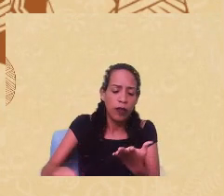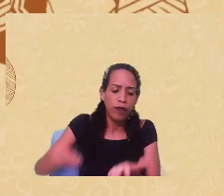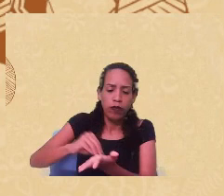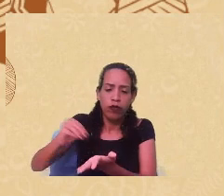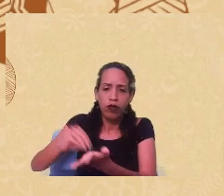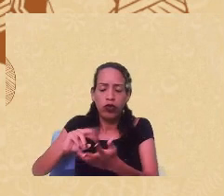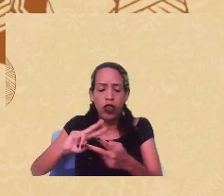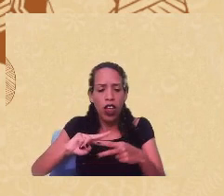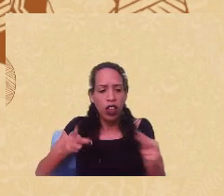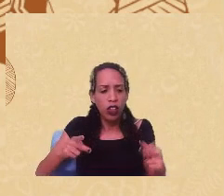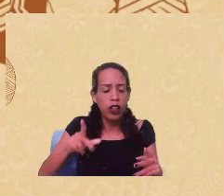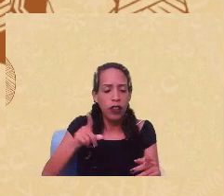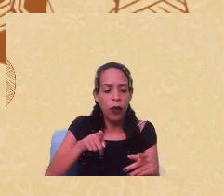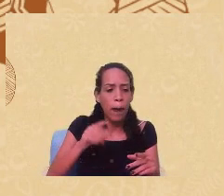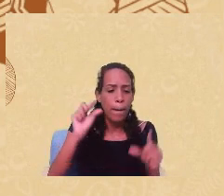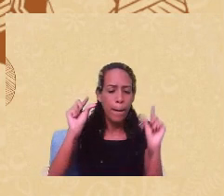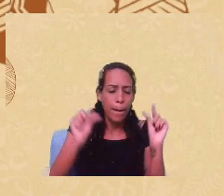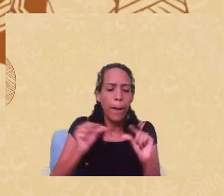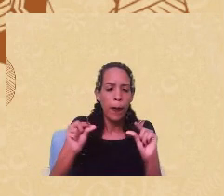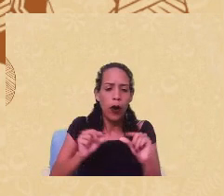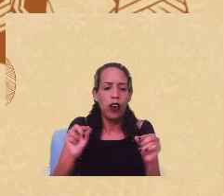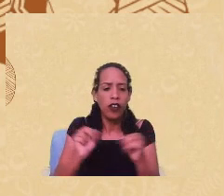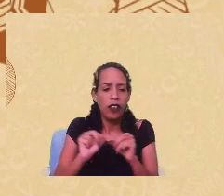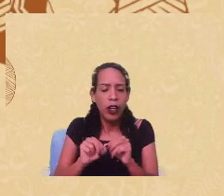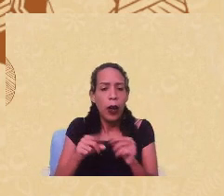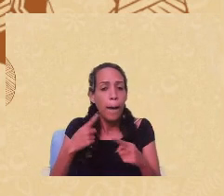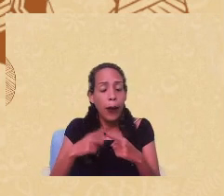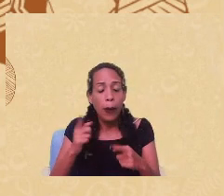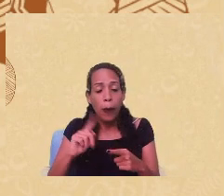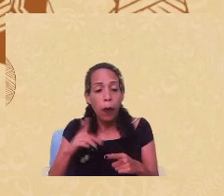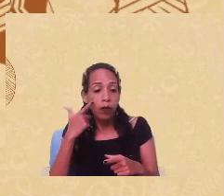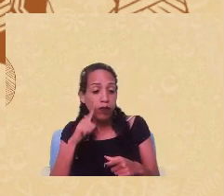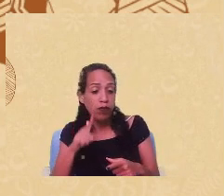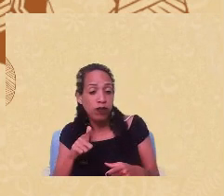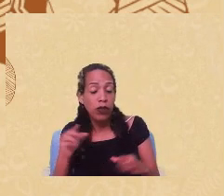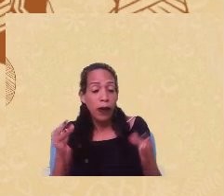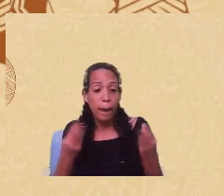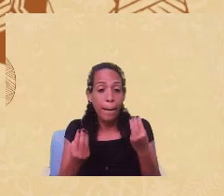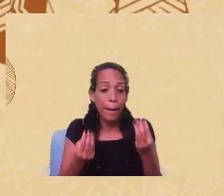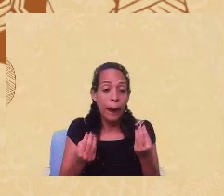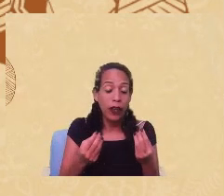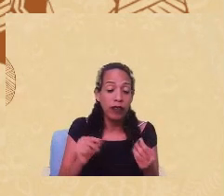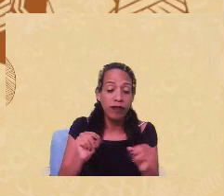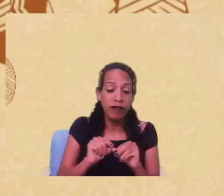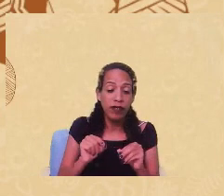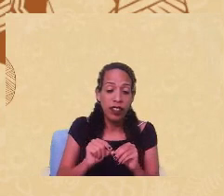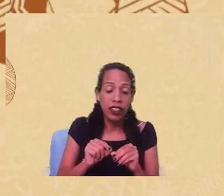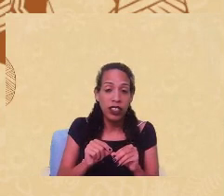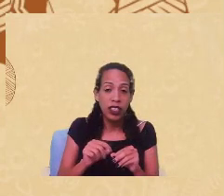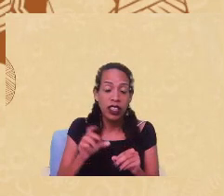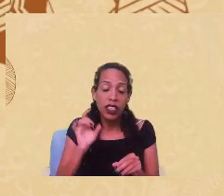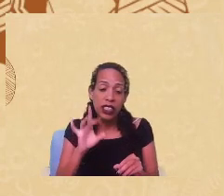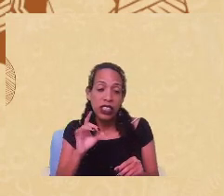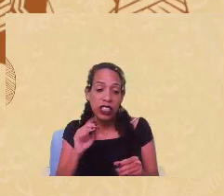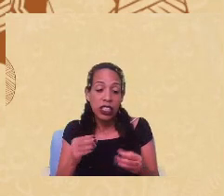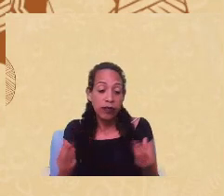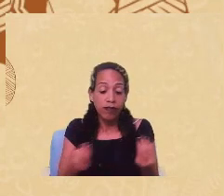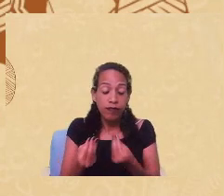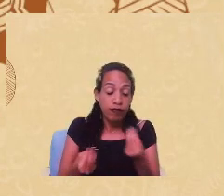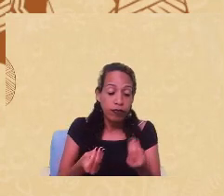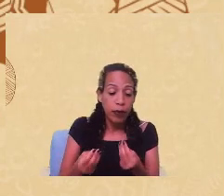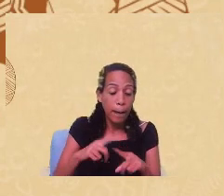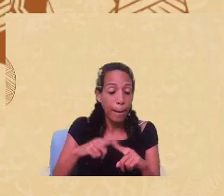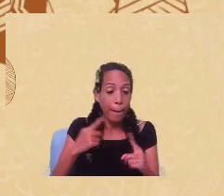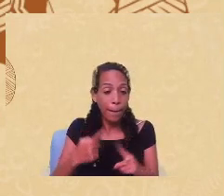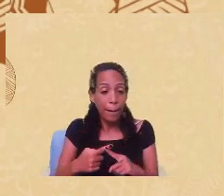vão ser pouco efetivas porque não consideram basicamente, né, assim, a singularidade desse fenômeno. Um exemplo que a